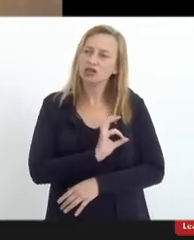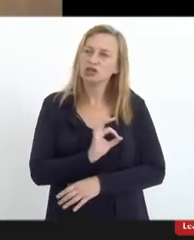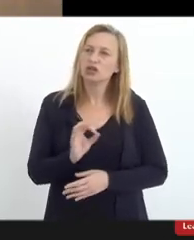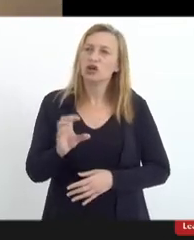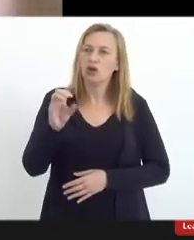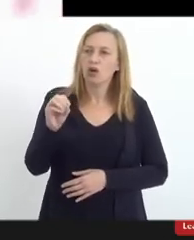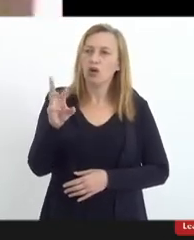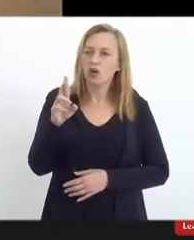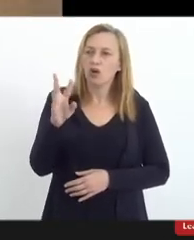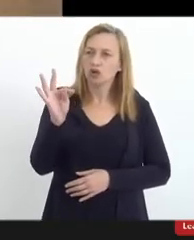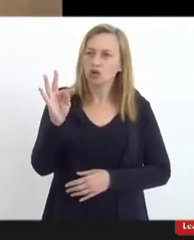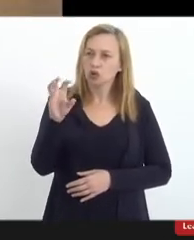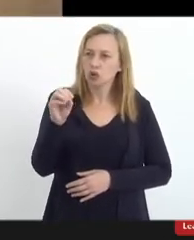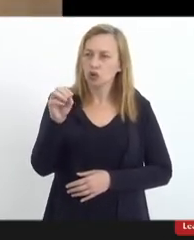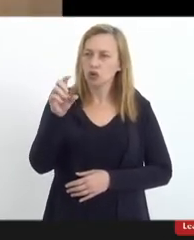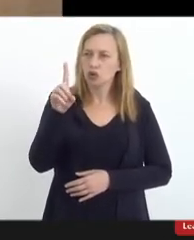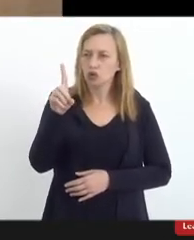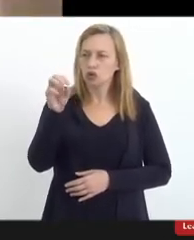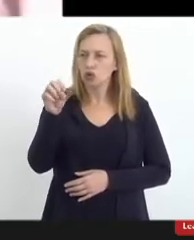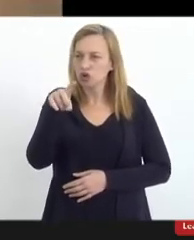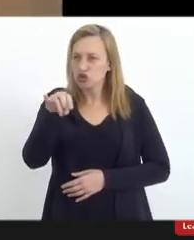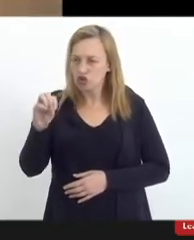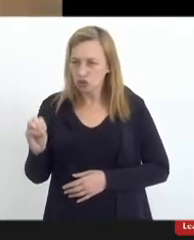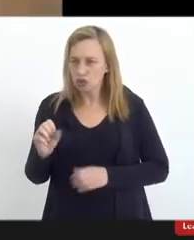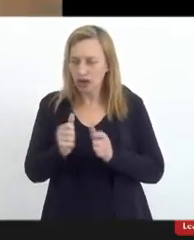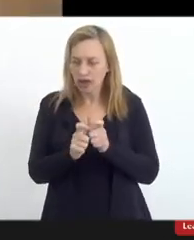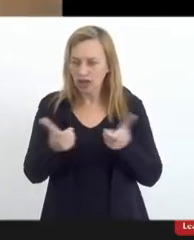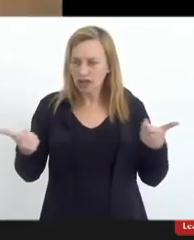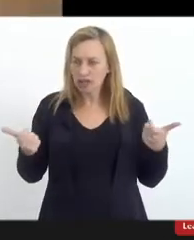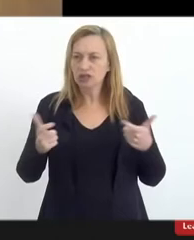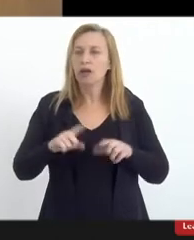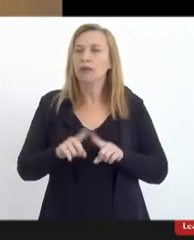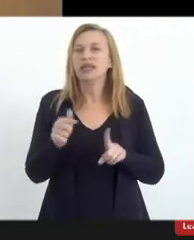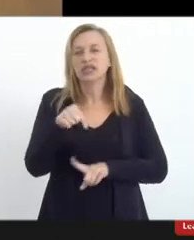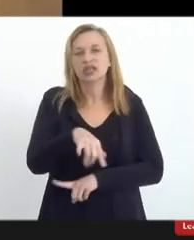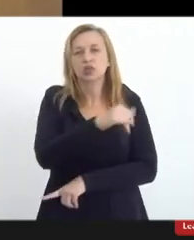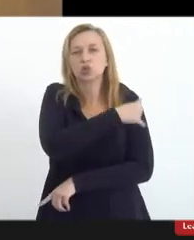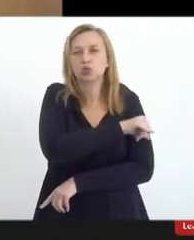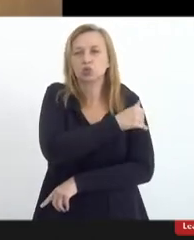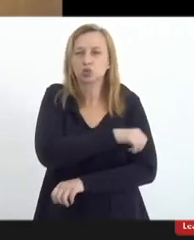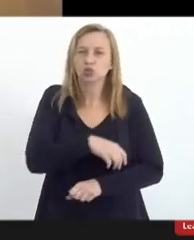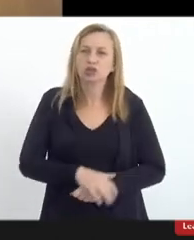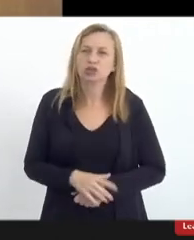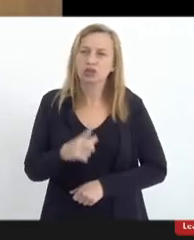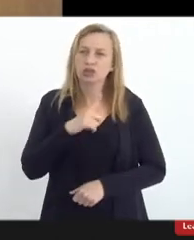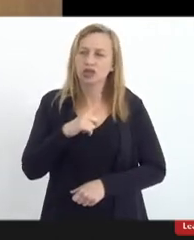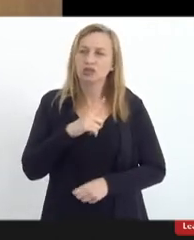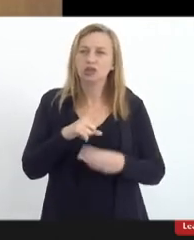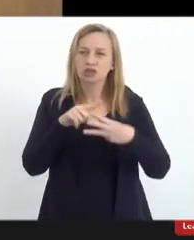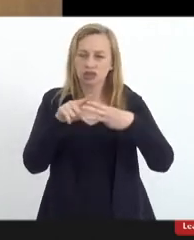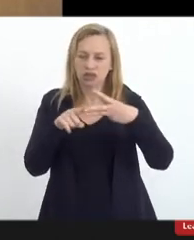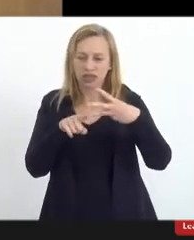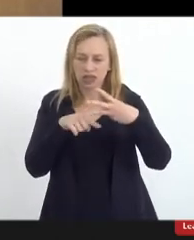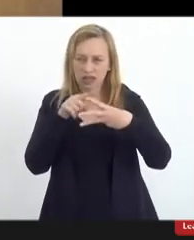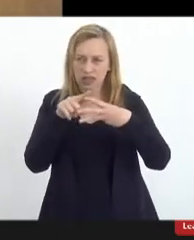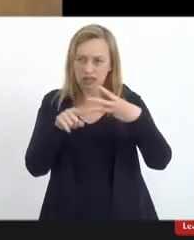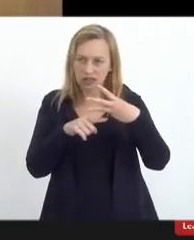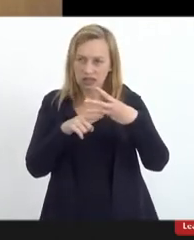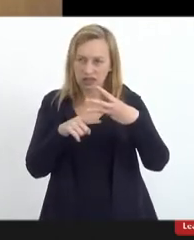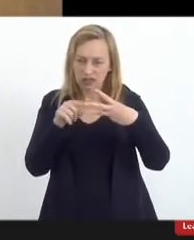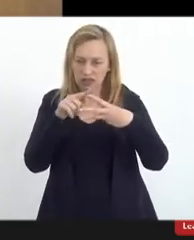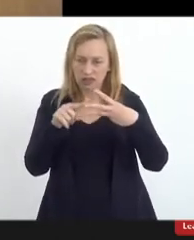ortodoxo é muito grande, muito vasto, mas aqui no Rio de Janeiro nós temos três expressões